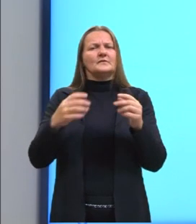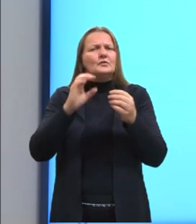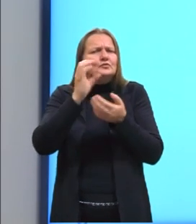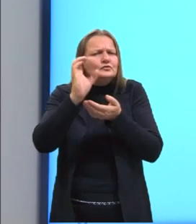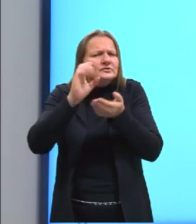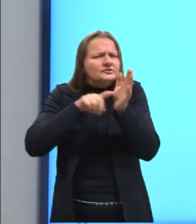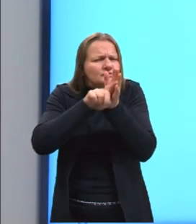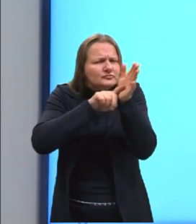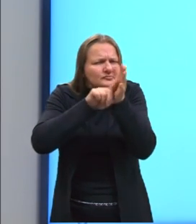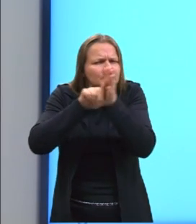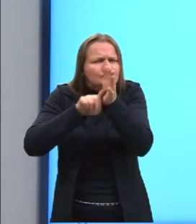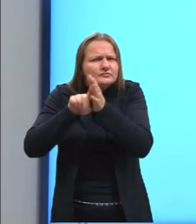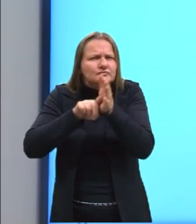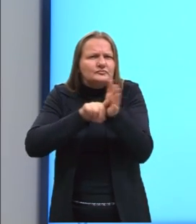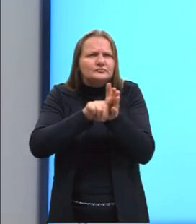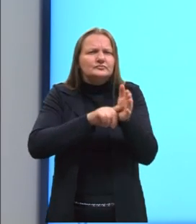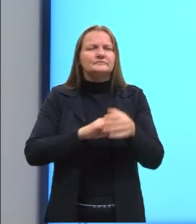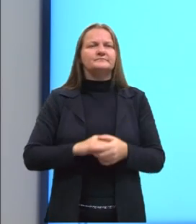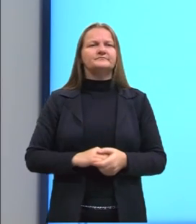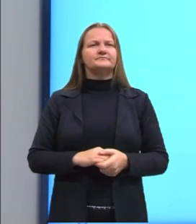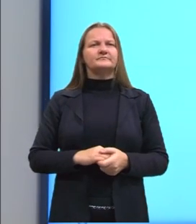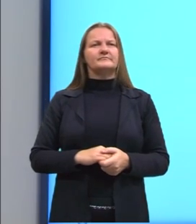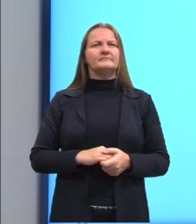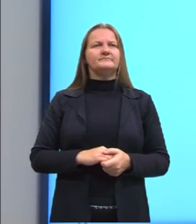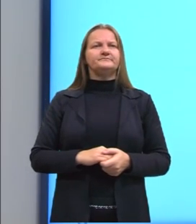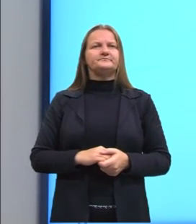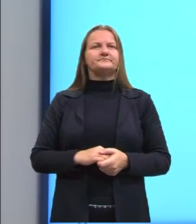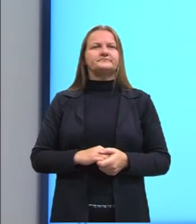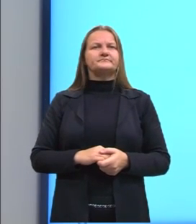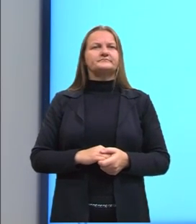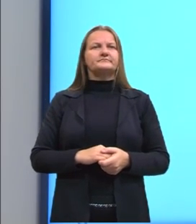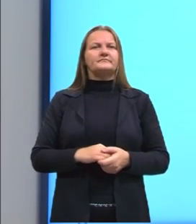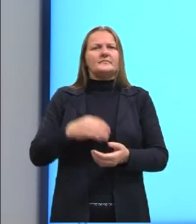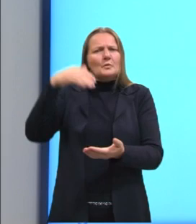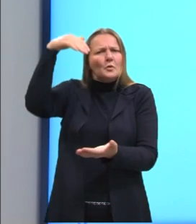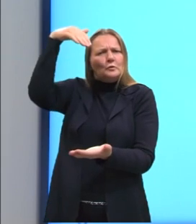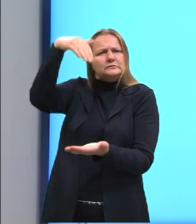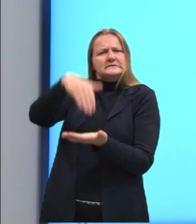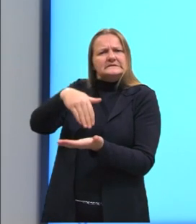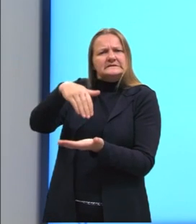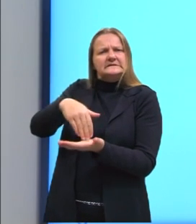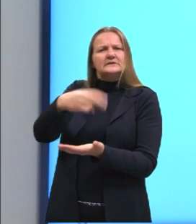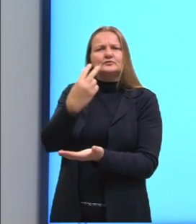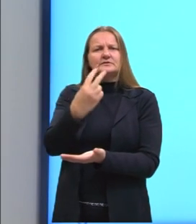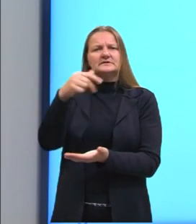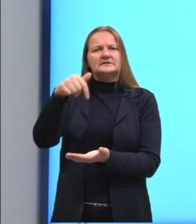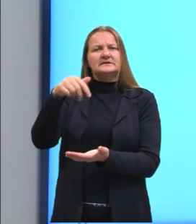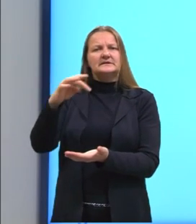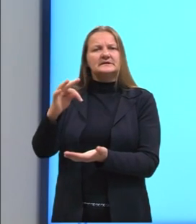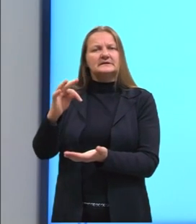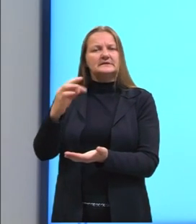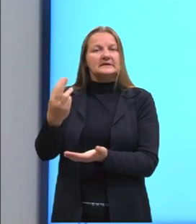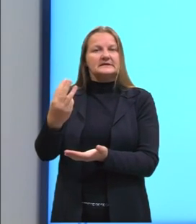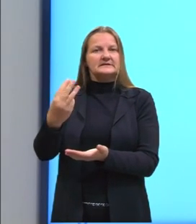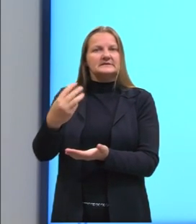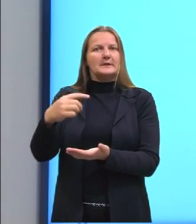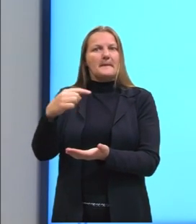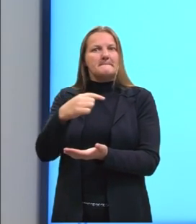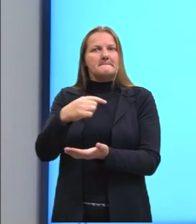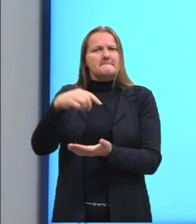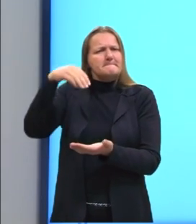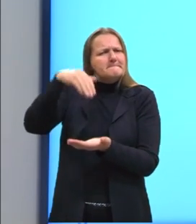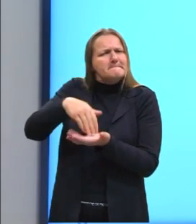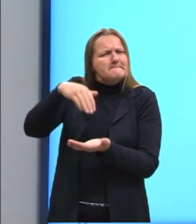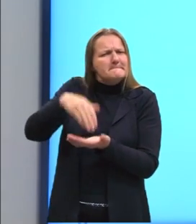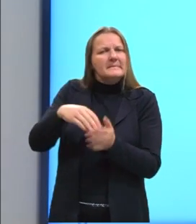mais próximos delas. Então, a gente consegue, sim, ter uma temperatura tão baixa, quase, quanto essas aqui, né? Só para lembrar, então,